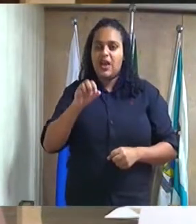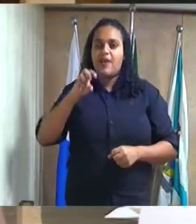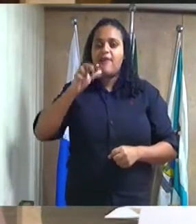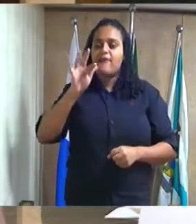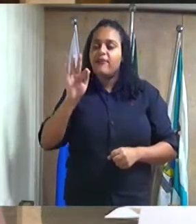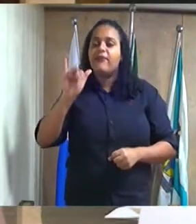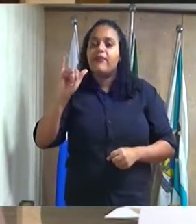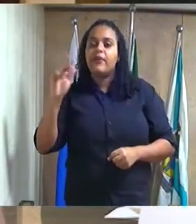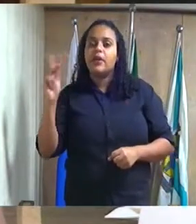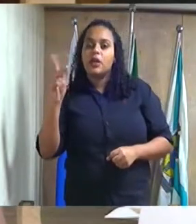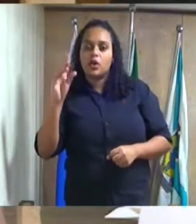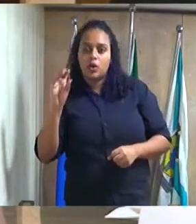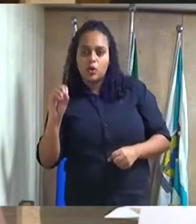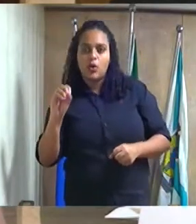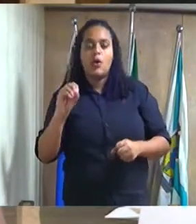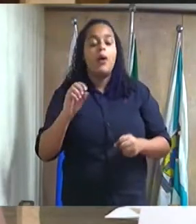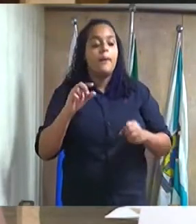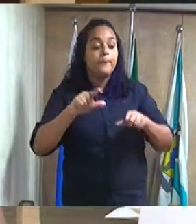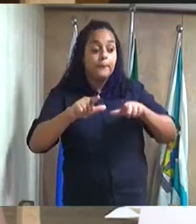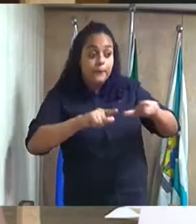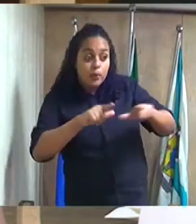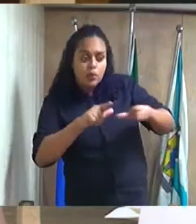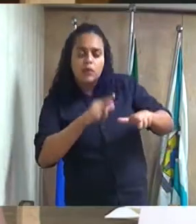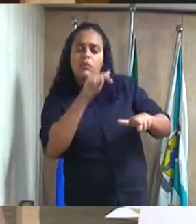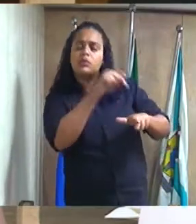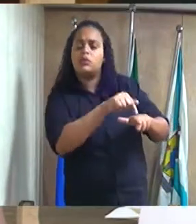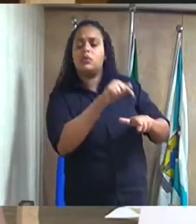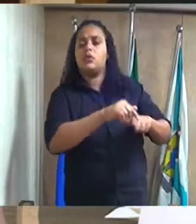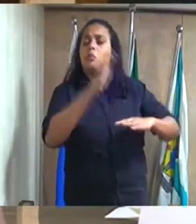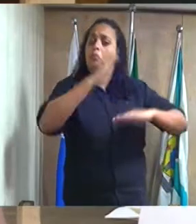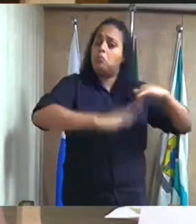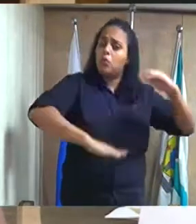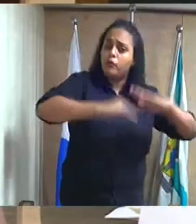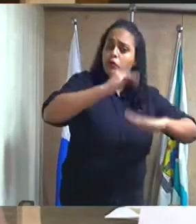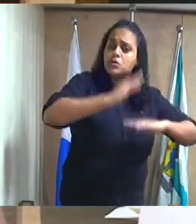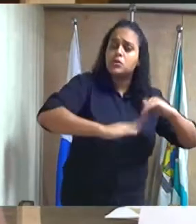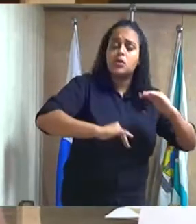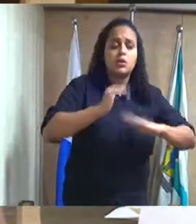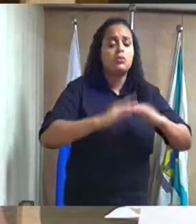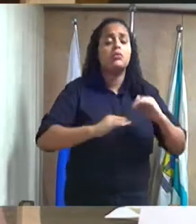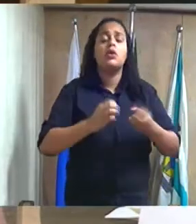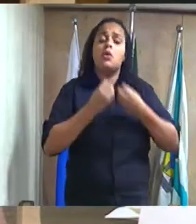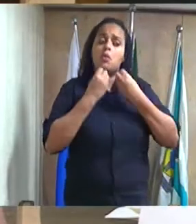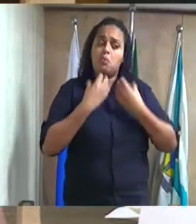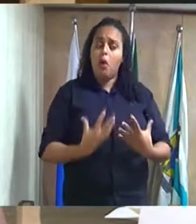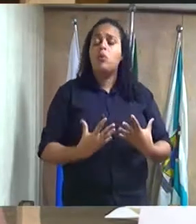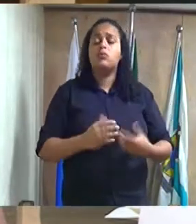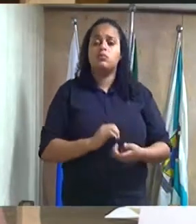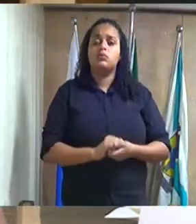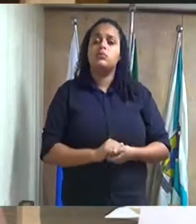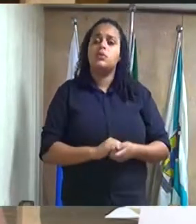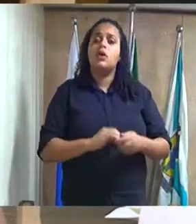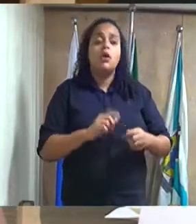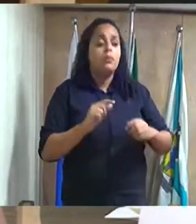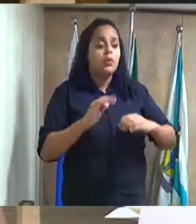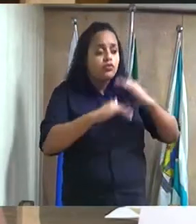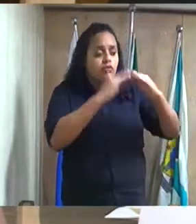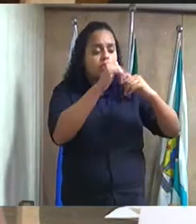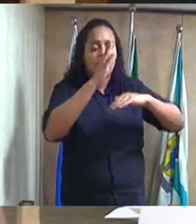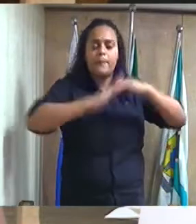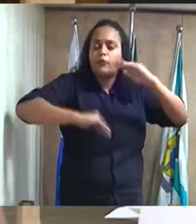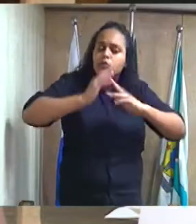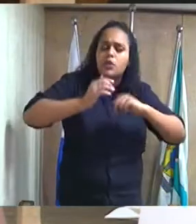procurador regional do trabalho profissional íntegro e comprometido com o bom desempenho de suas